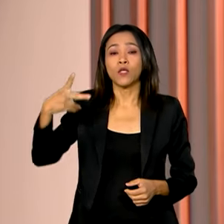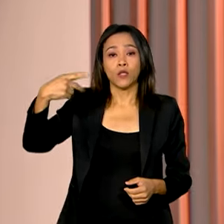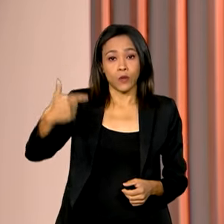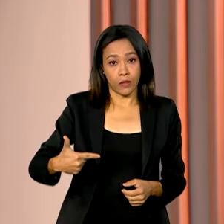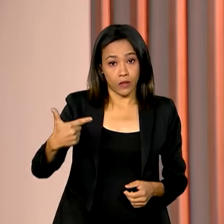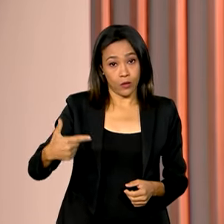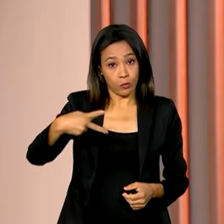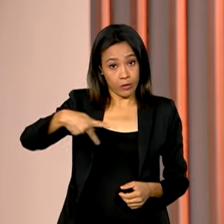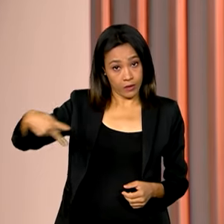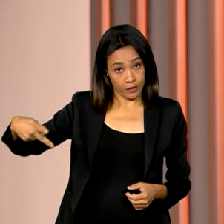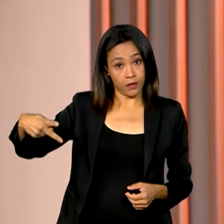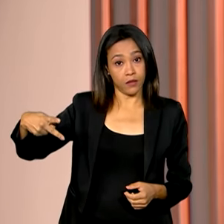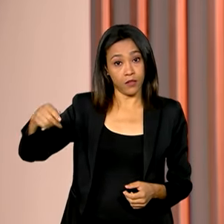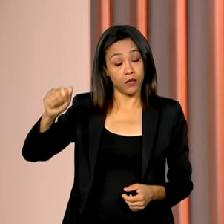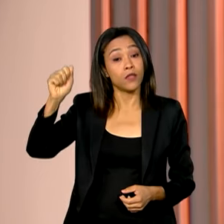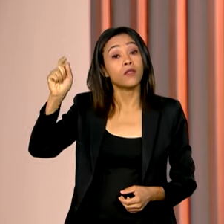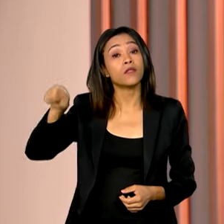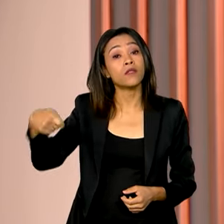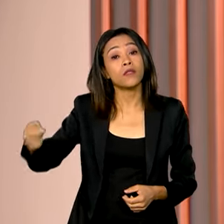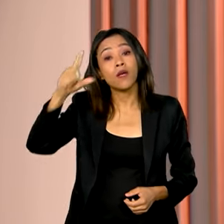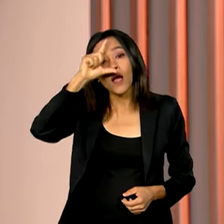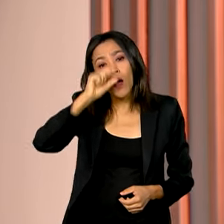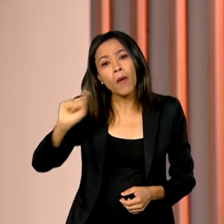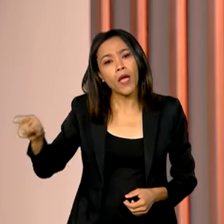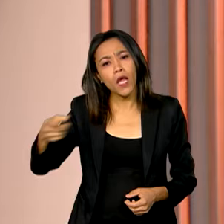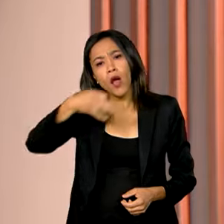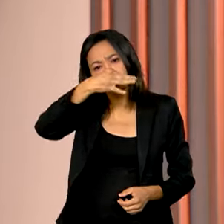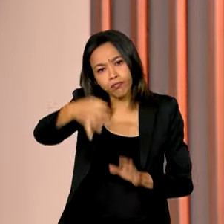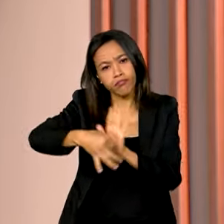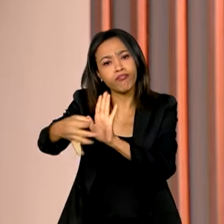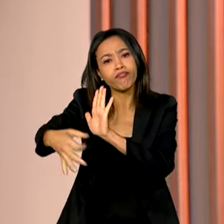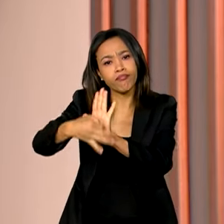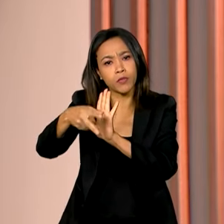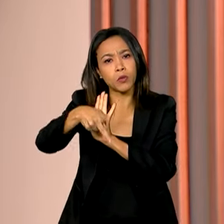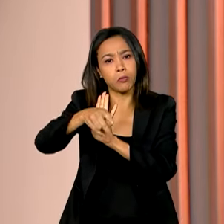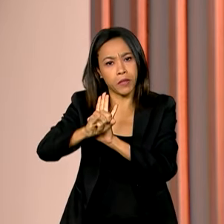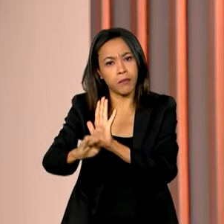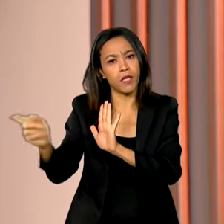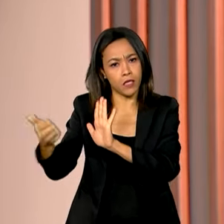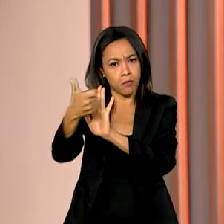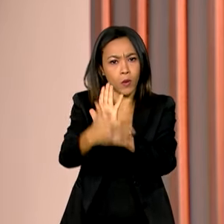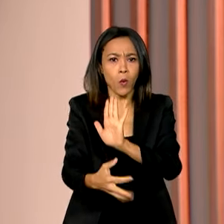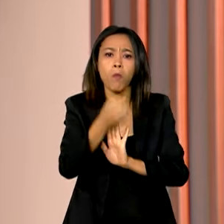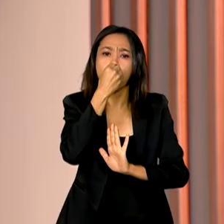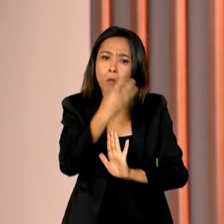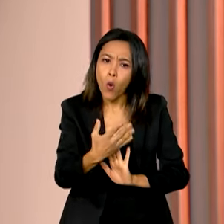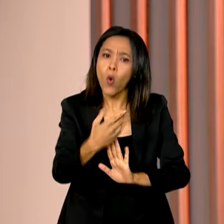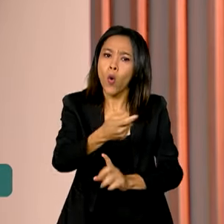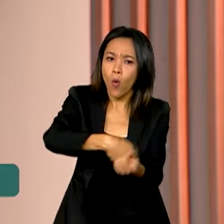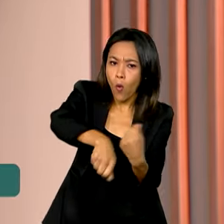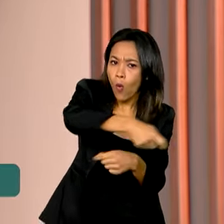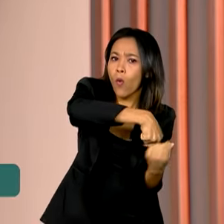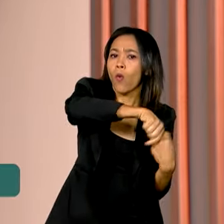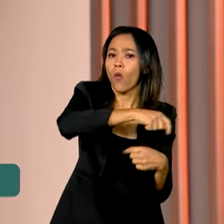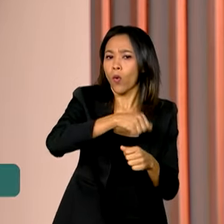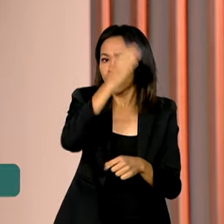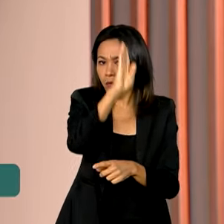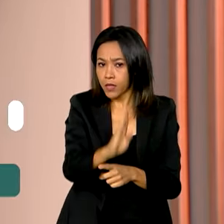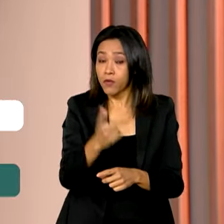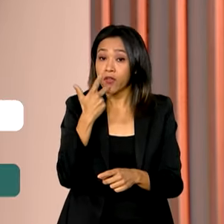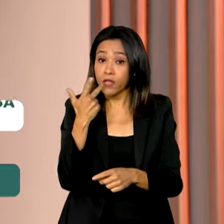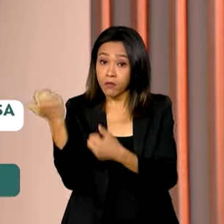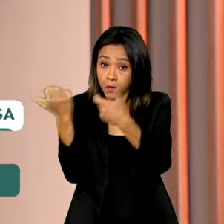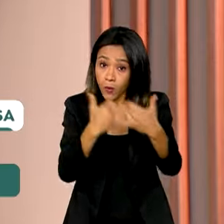Alckmin também comentou o resultado do PIB. Ele destacou o bom desempenho da economia brasileira e citou iniciativas que podem